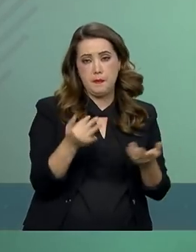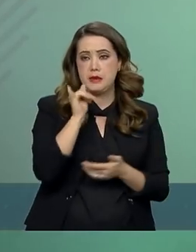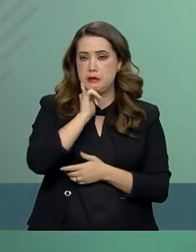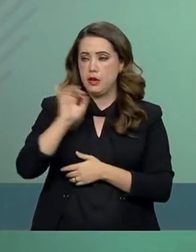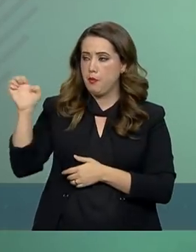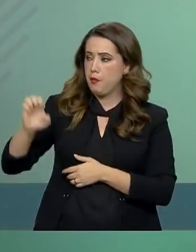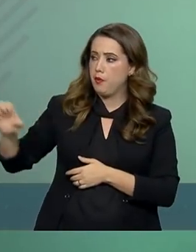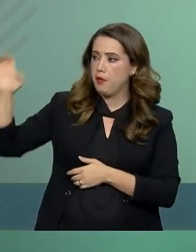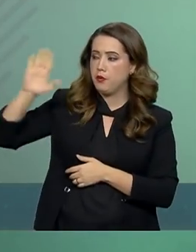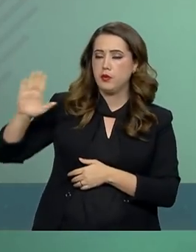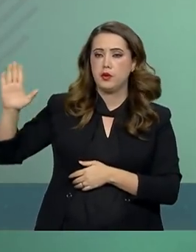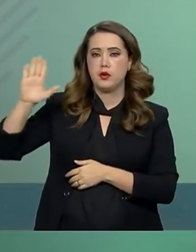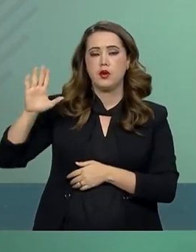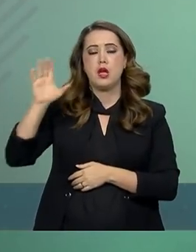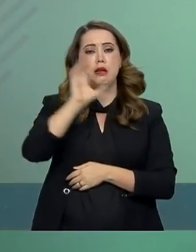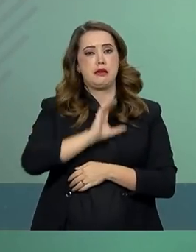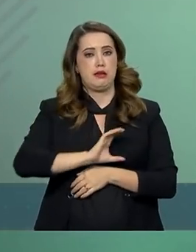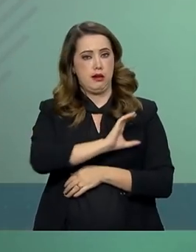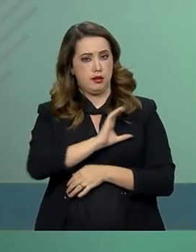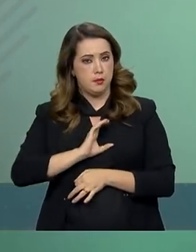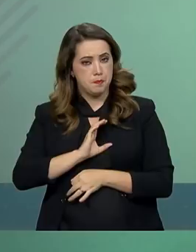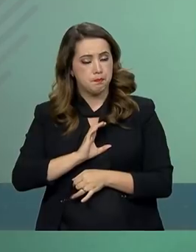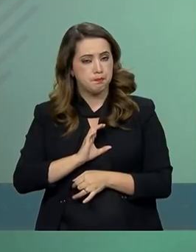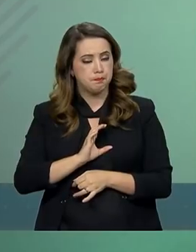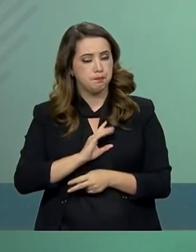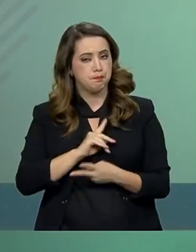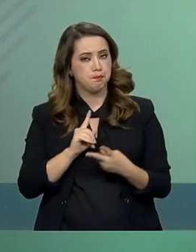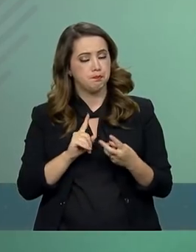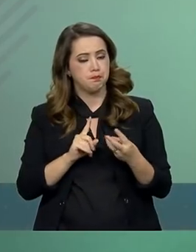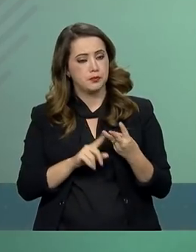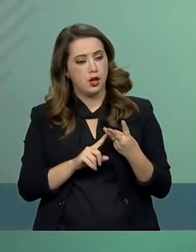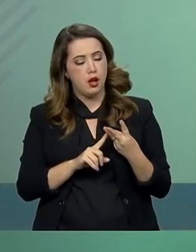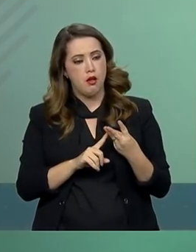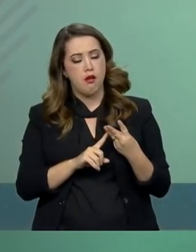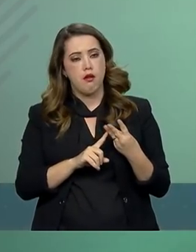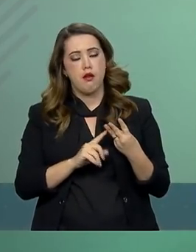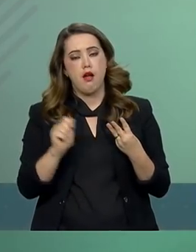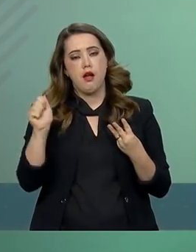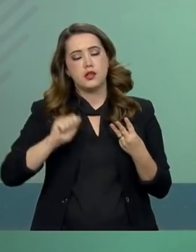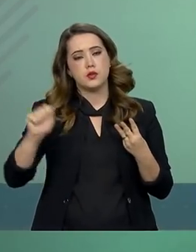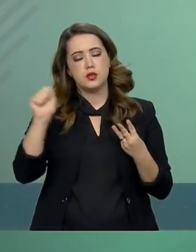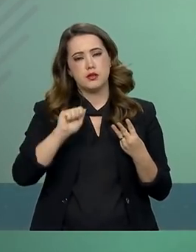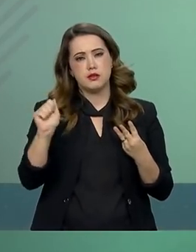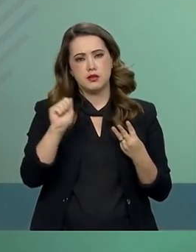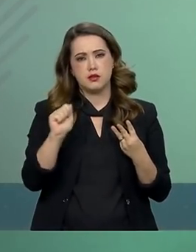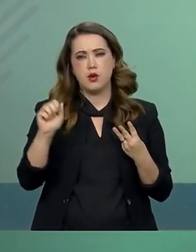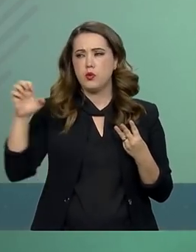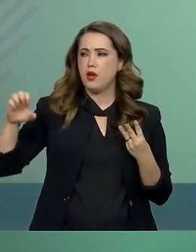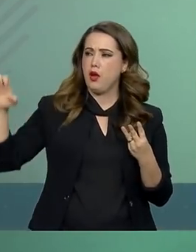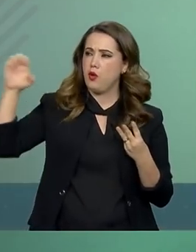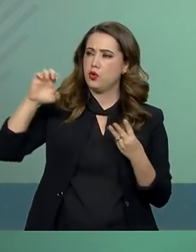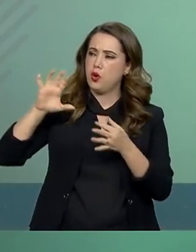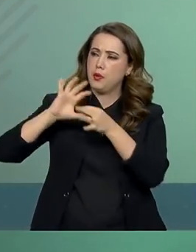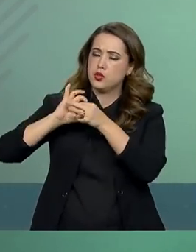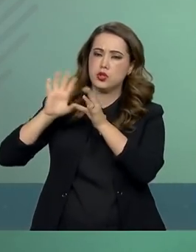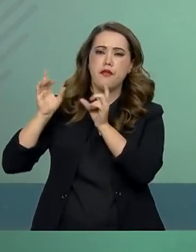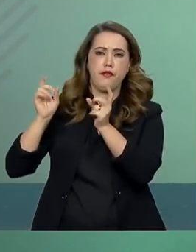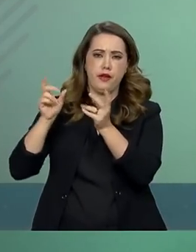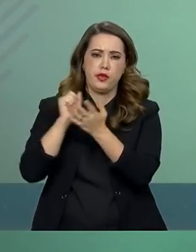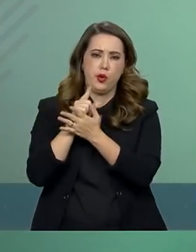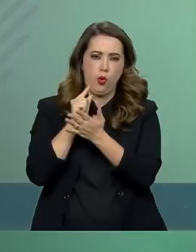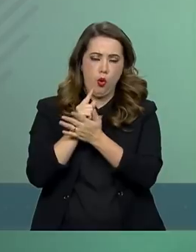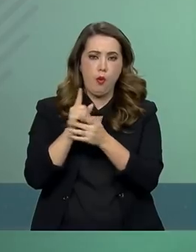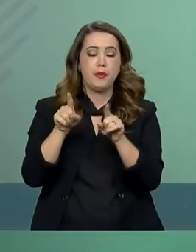Europeia, Canadá, Associação Europeia de Livre Comércio, Coreia e